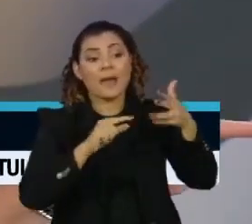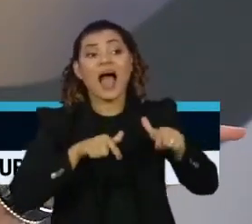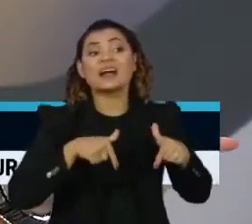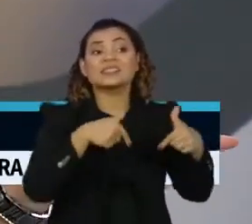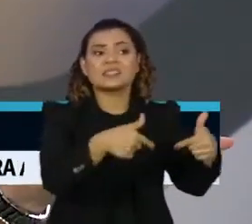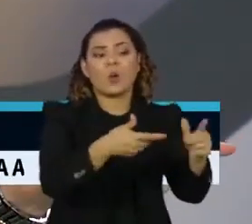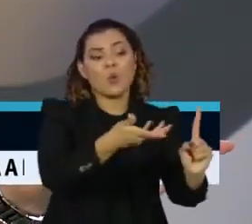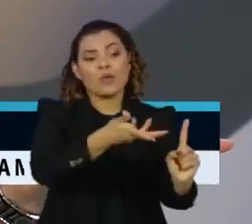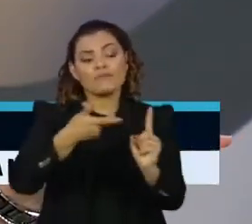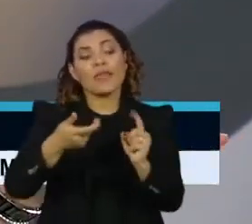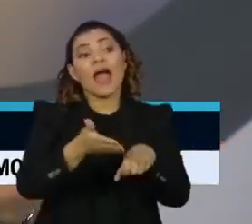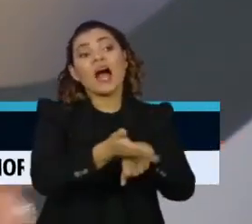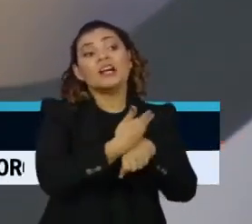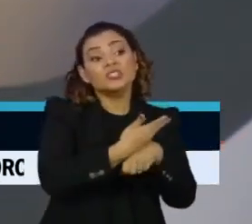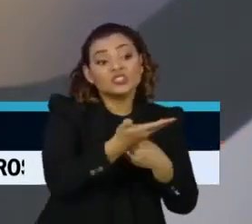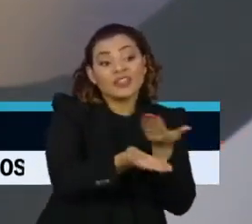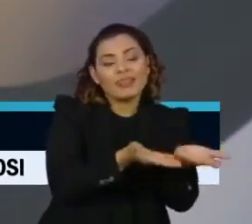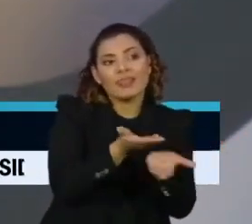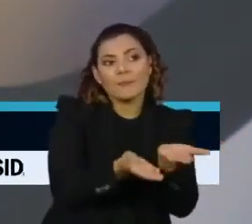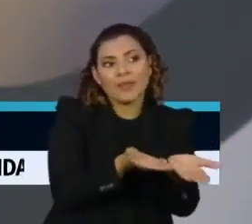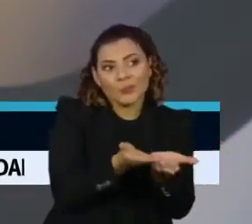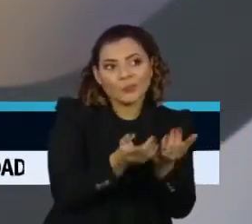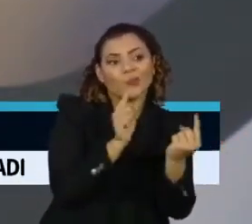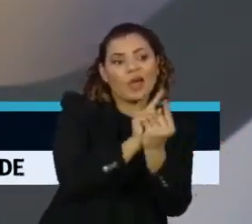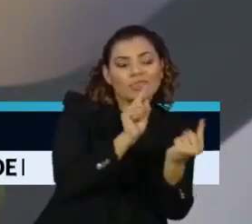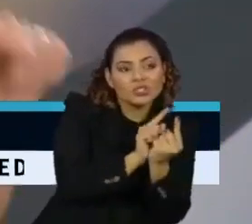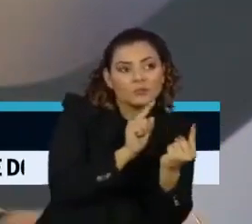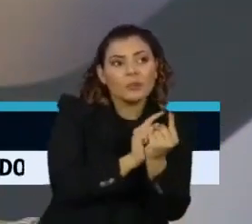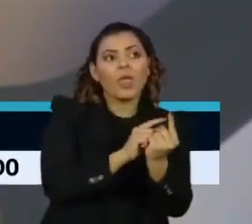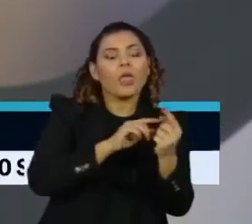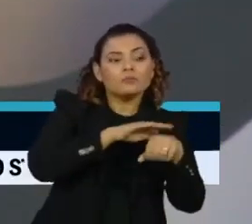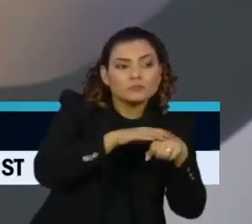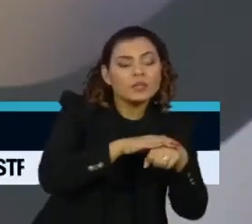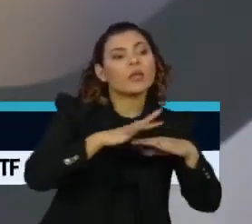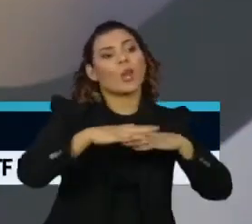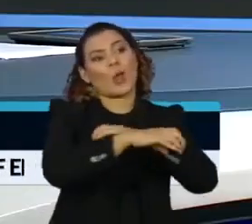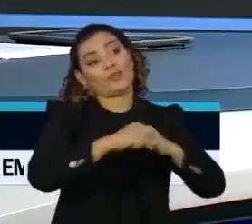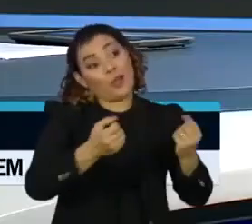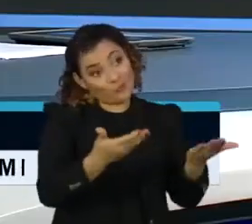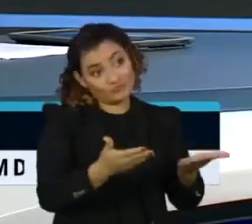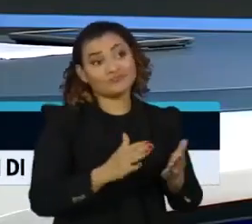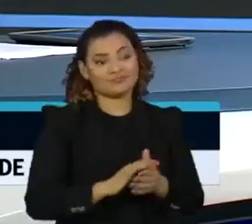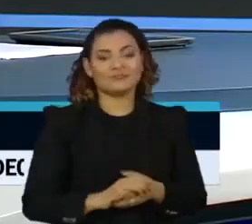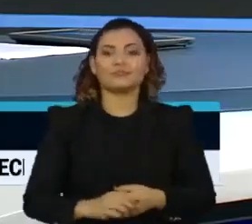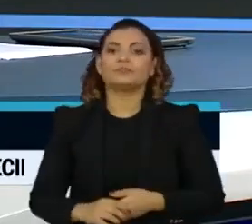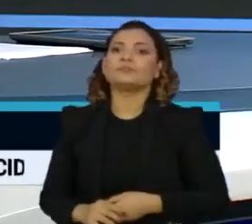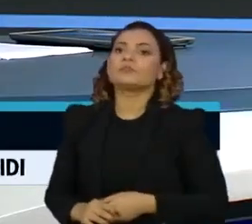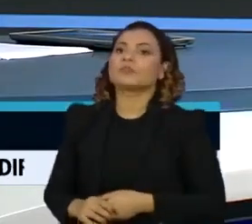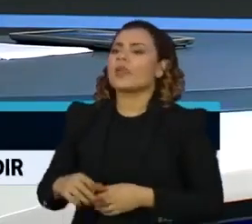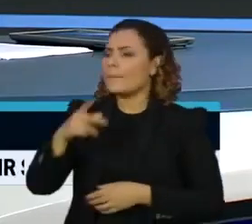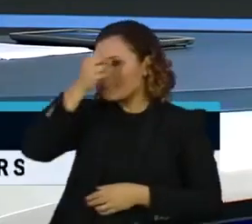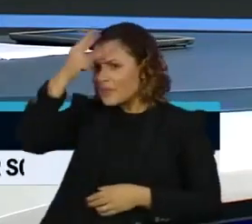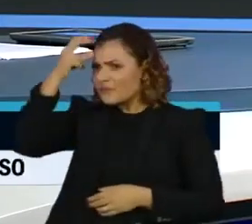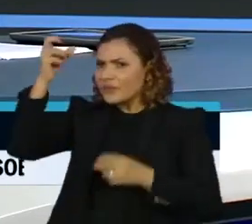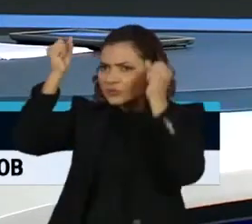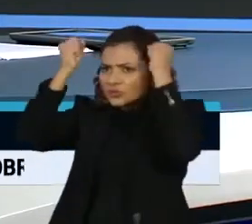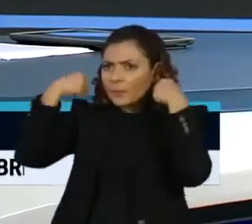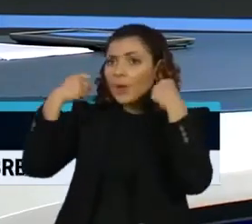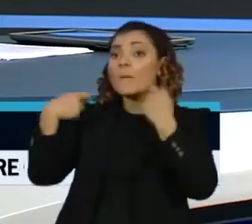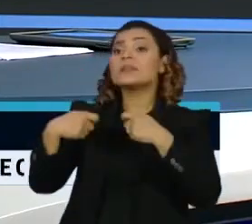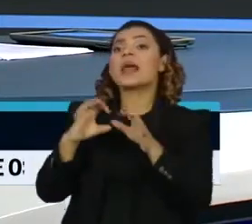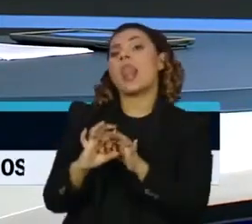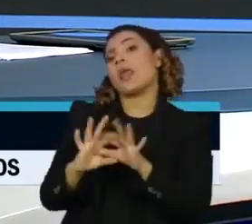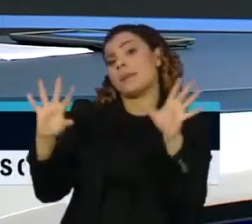de acolhimento aos pacientes precoce, hospital de campanha, lockdown. Agora, o prefeito Chapecó falou ali que é preciso dar